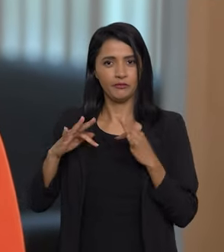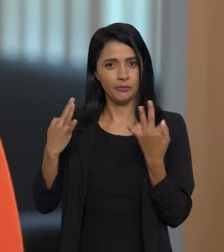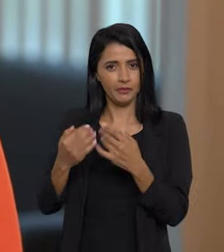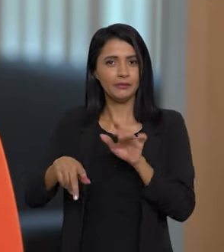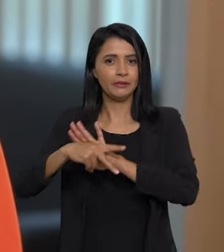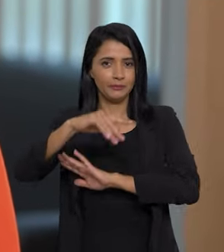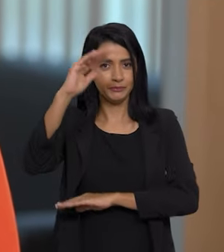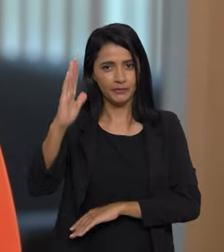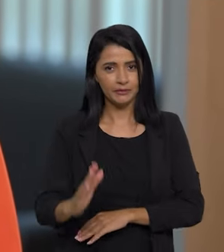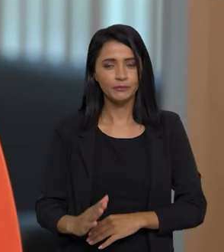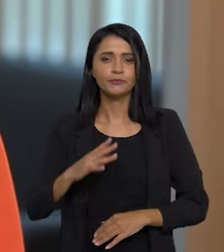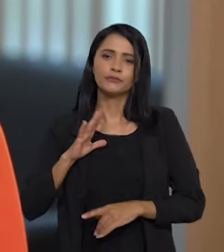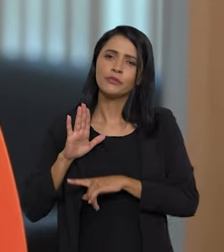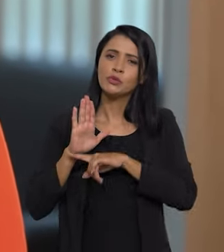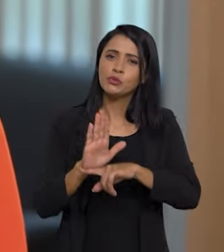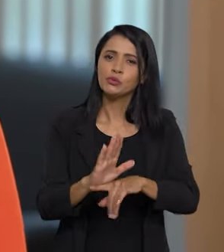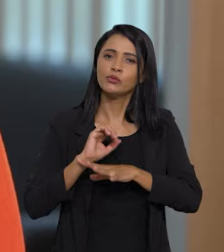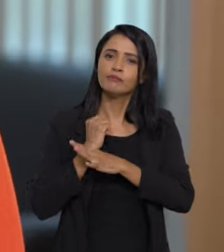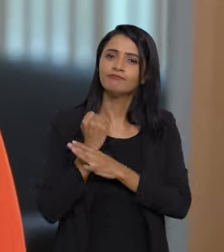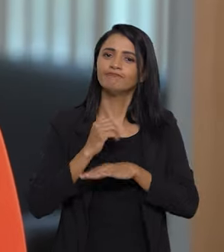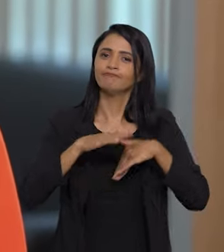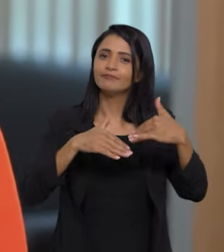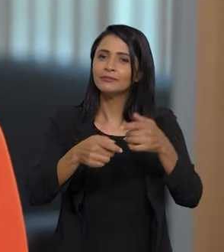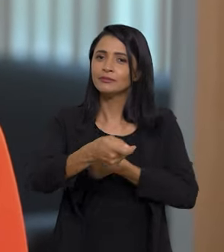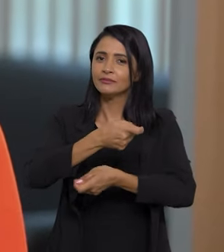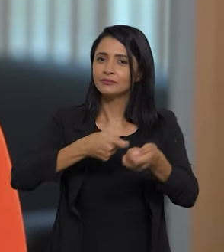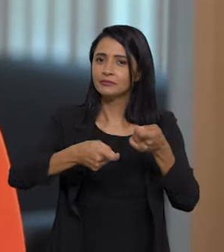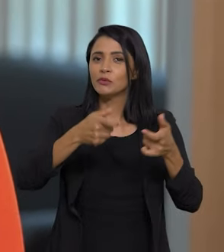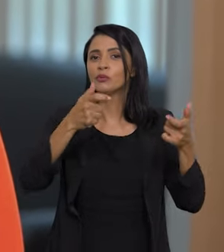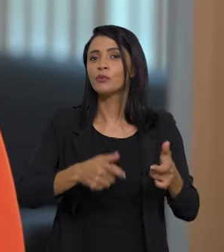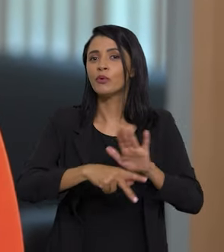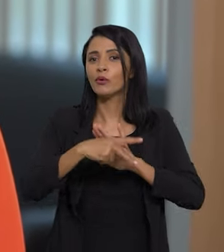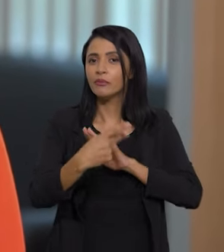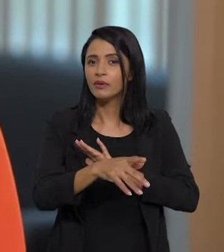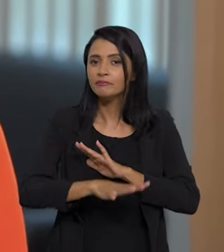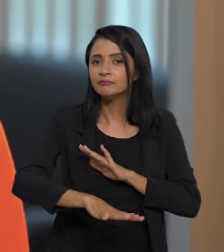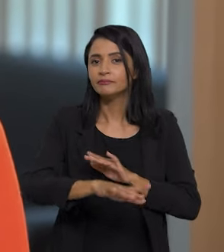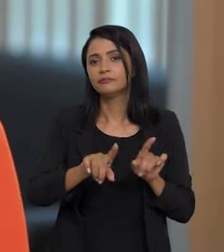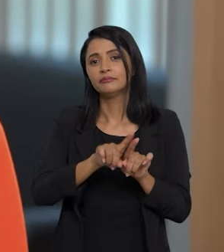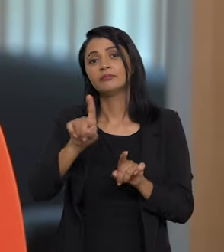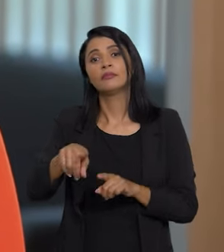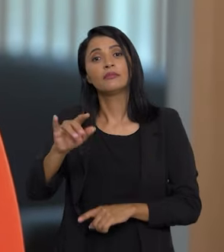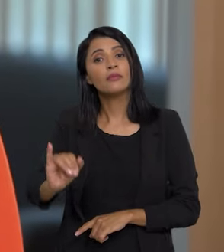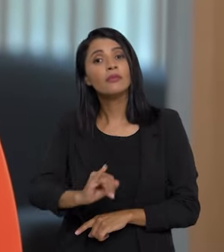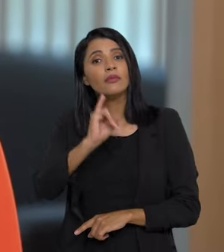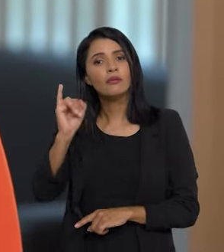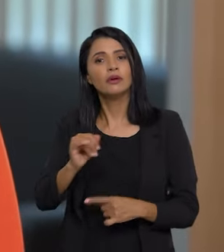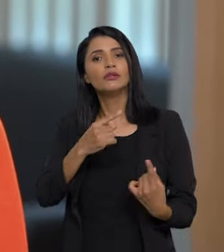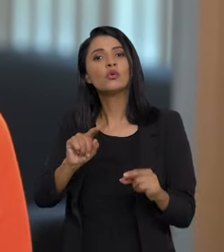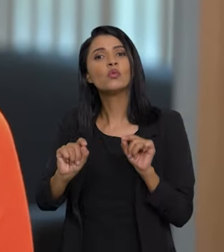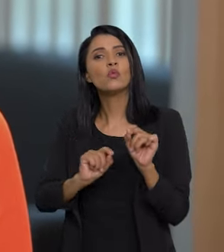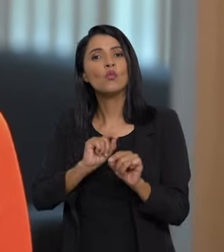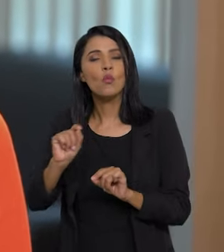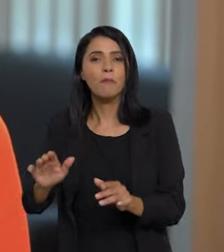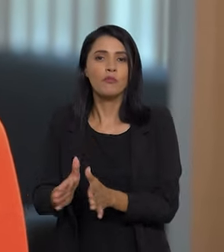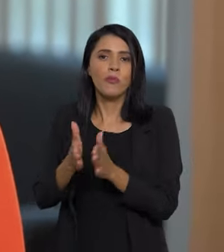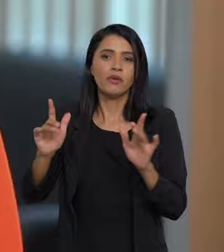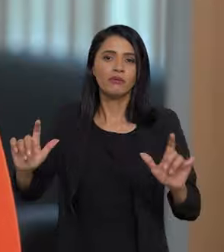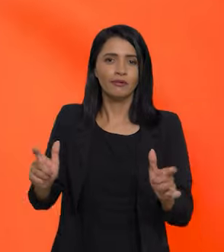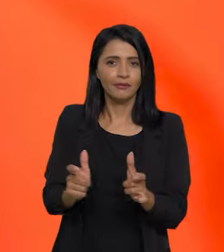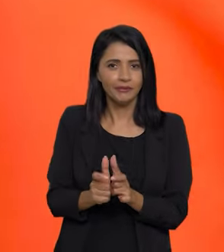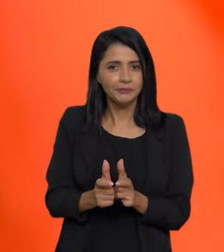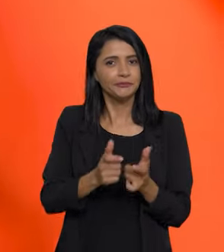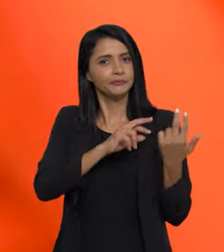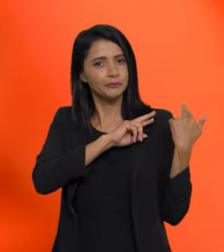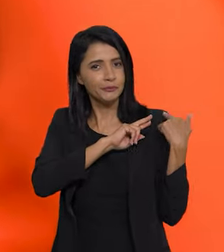agricultura familiar no Brasil, que ajudam a garantir o crescimento econômico local e são fundamentais na luta contra